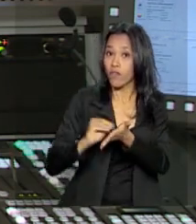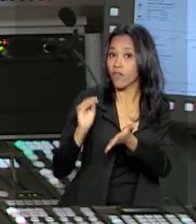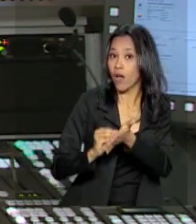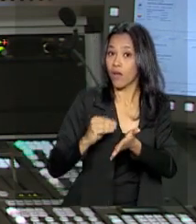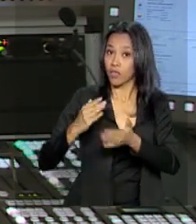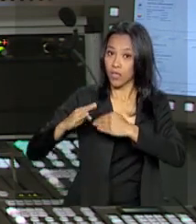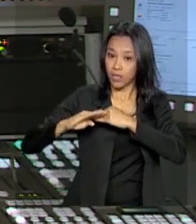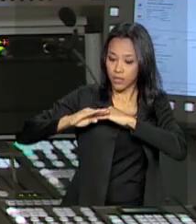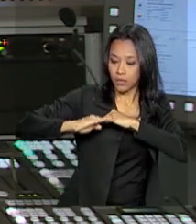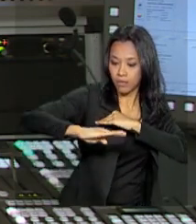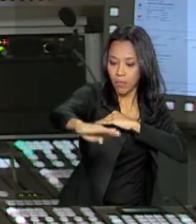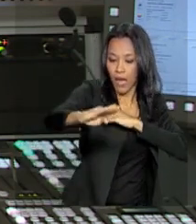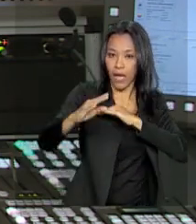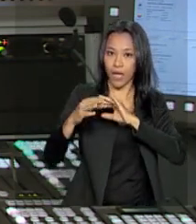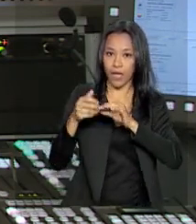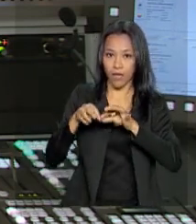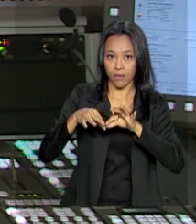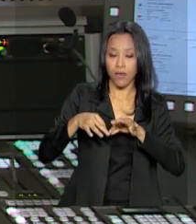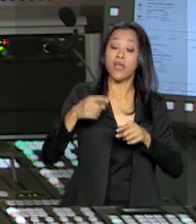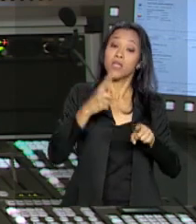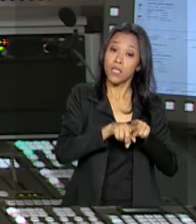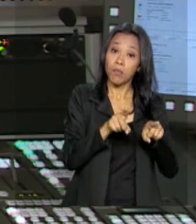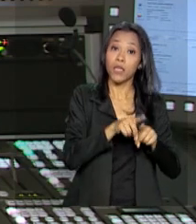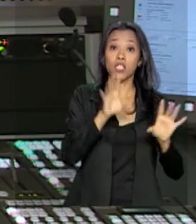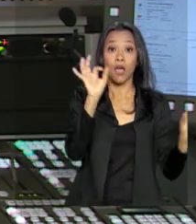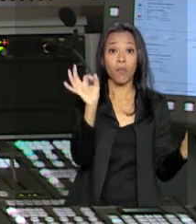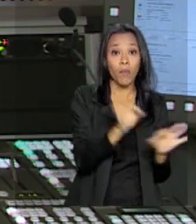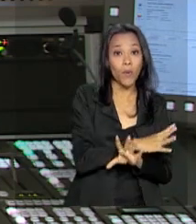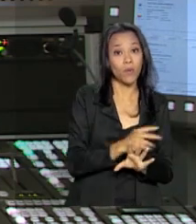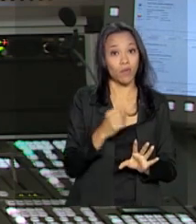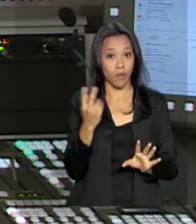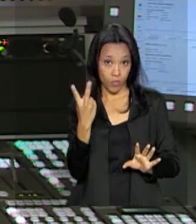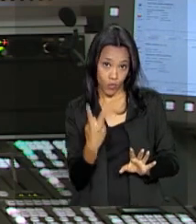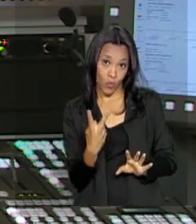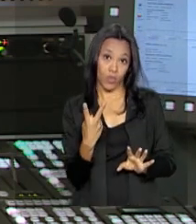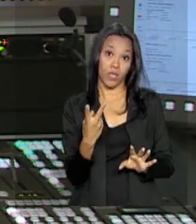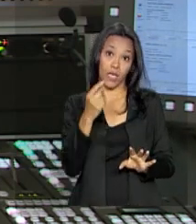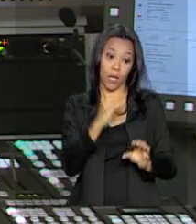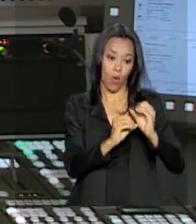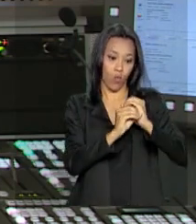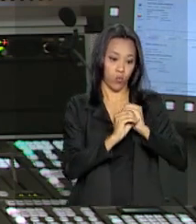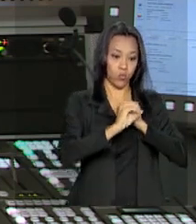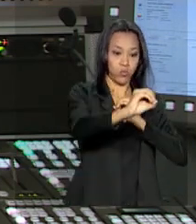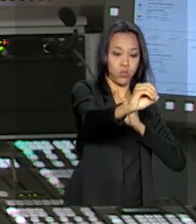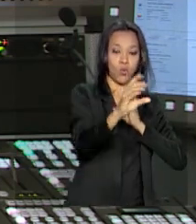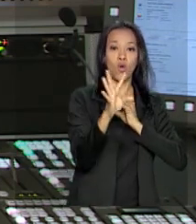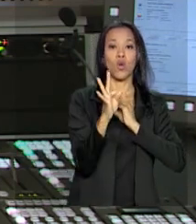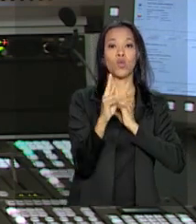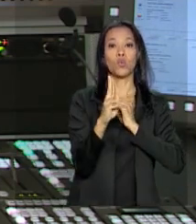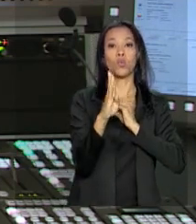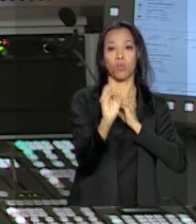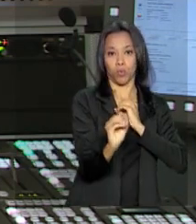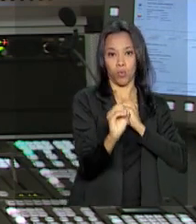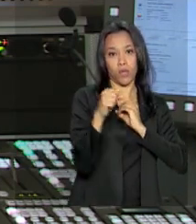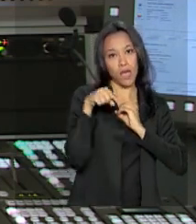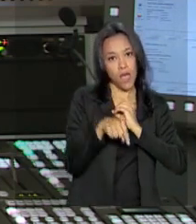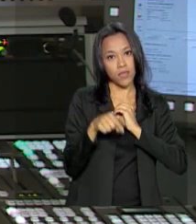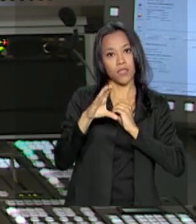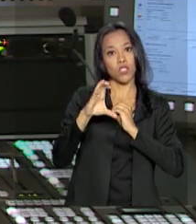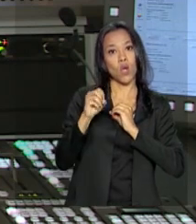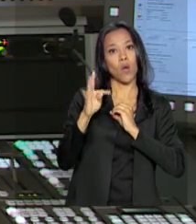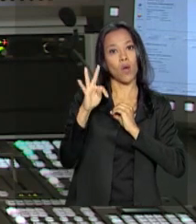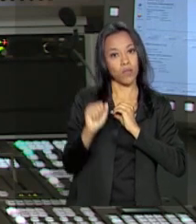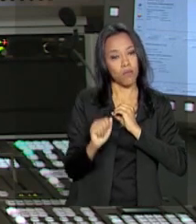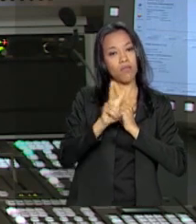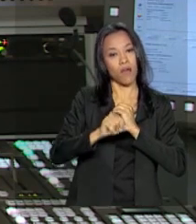placas e lâminas, como para o aço acabado. No caso, tubos. Essas cotas vão variar em relação à